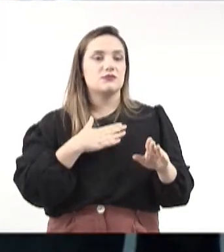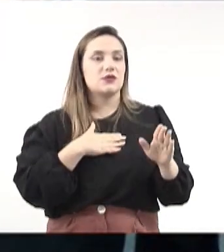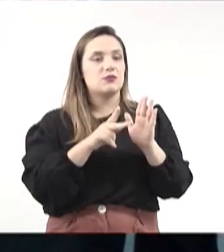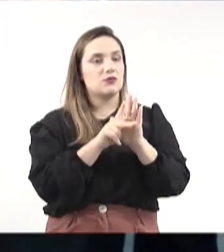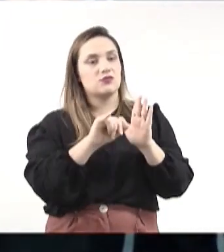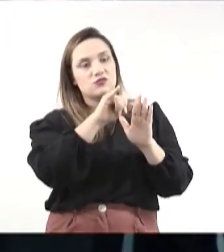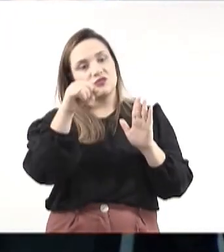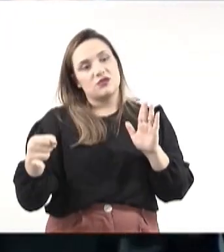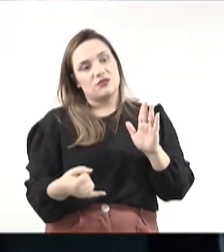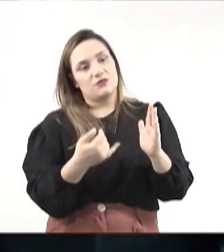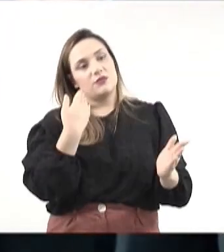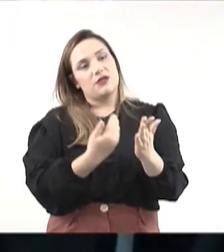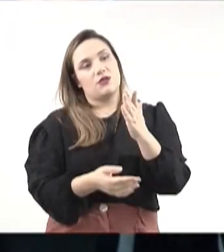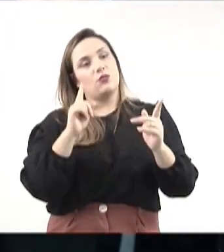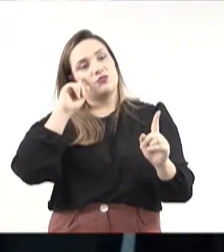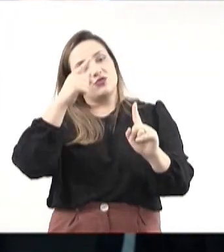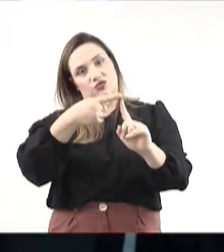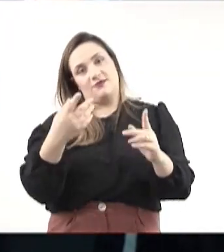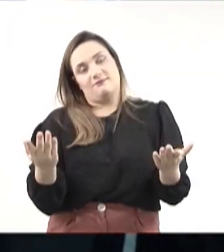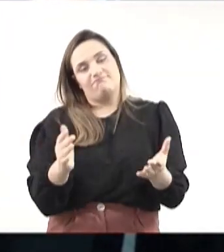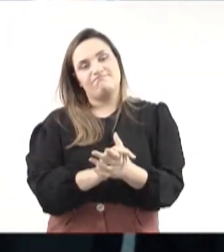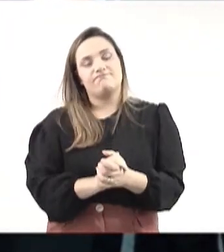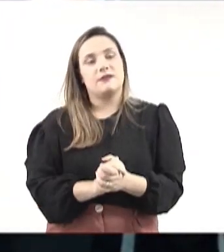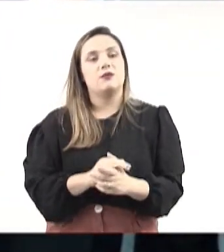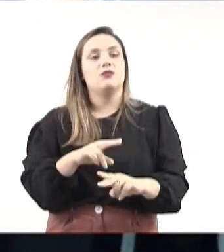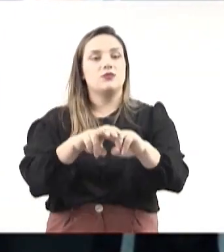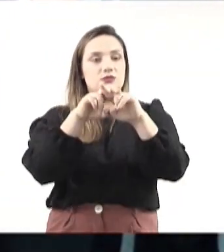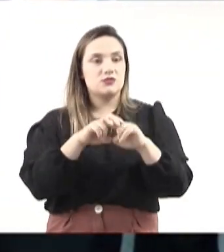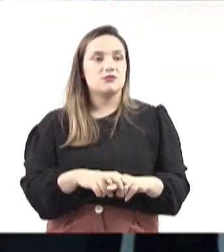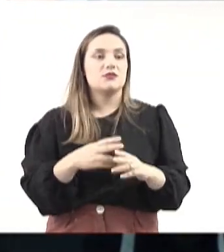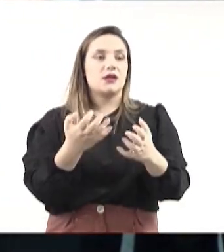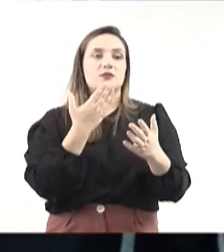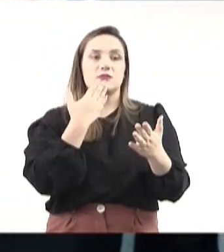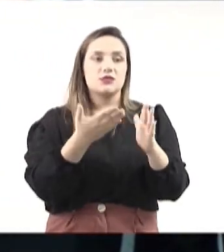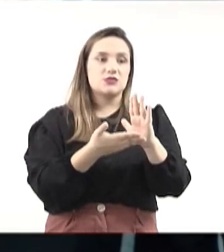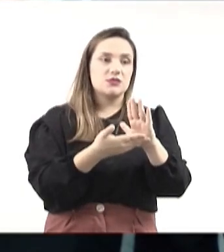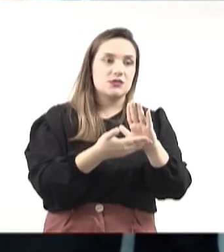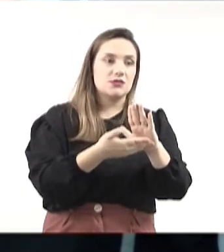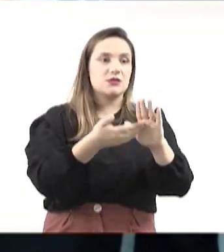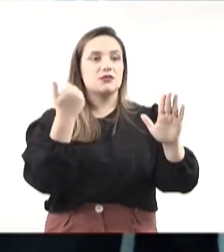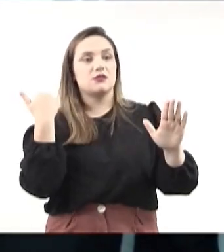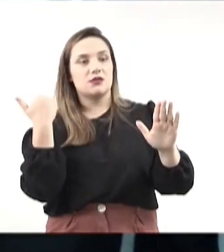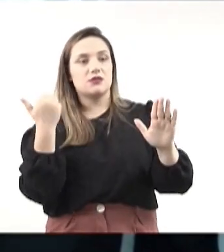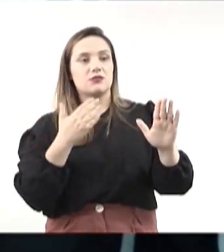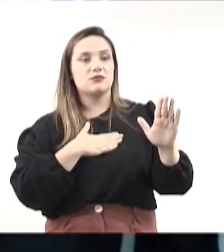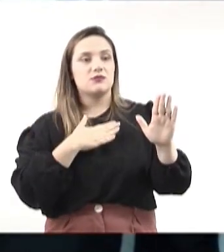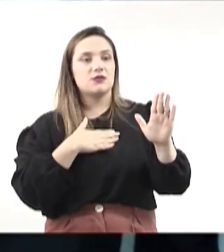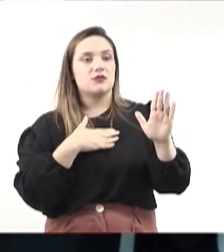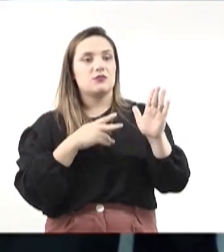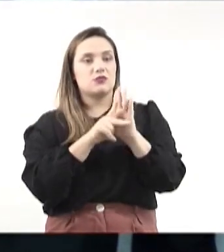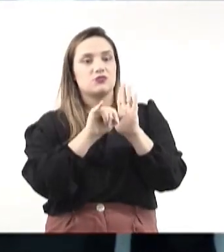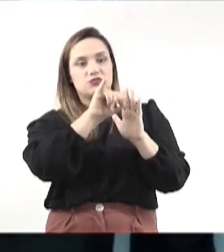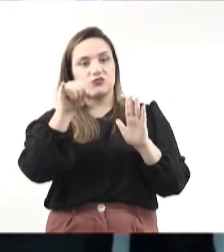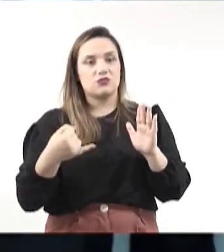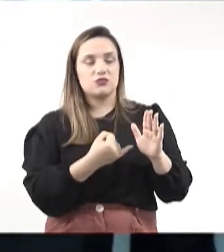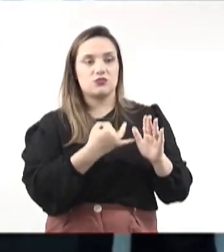o objeto. Então, eu quero pedir a retirada do meu projeto